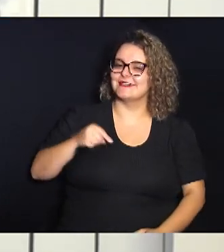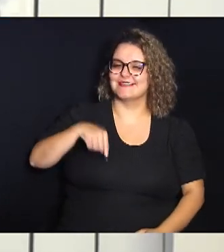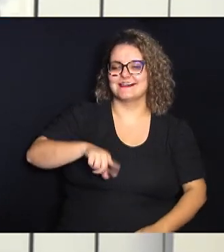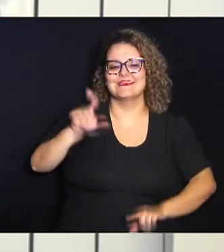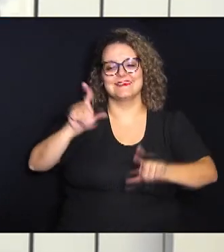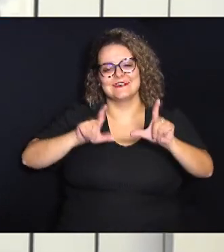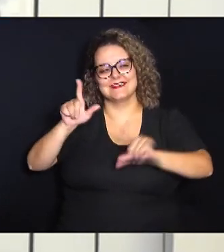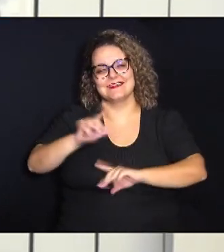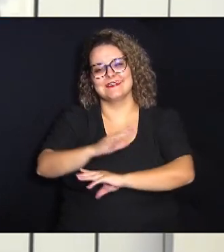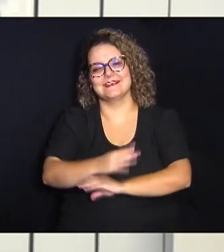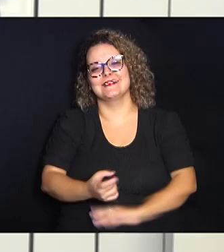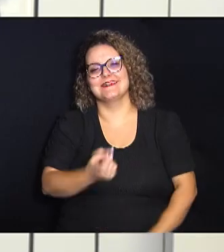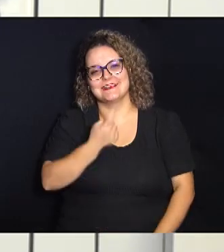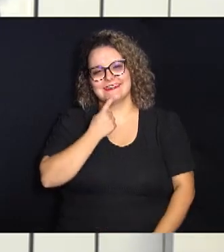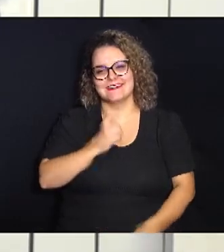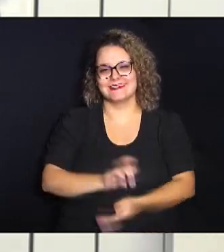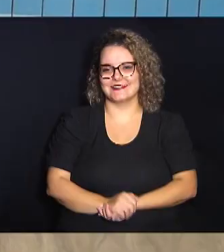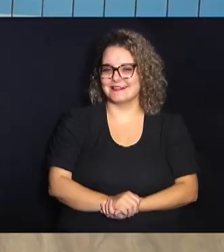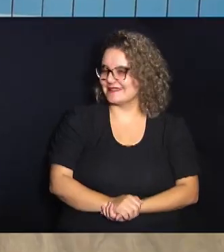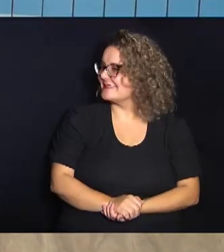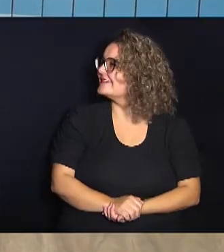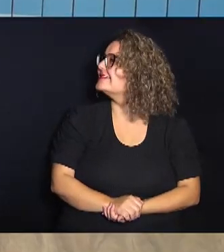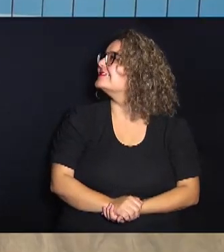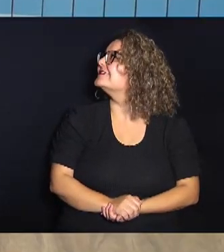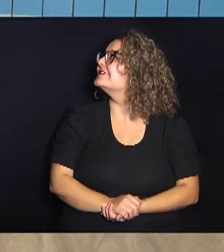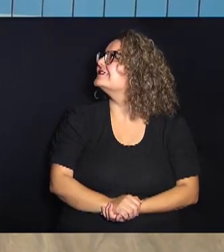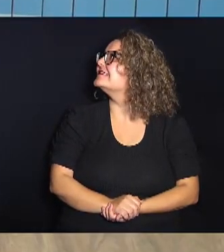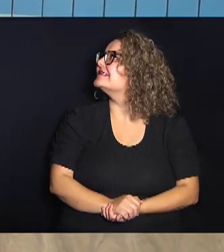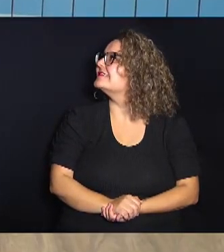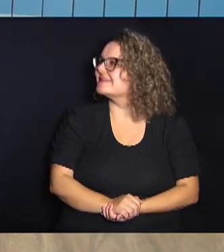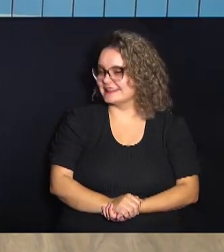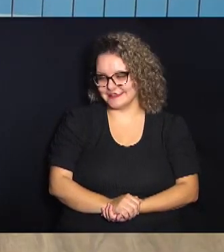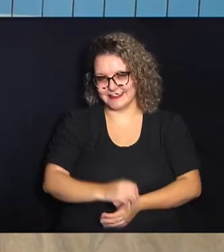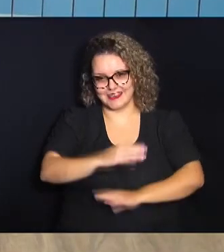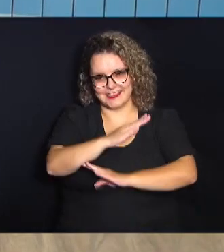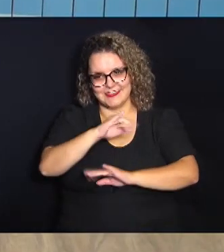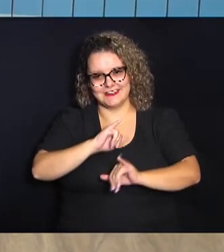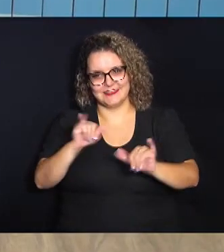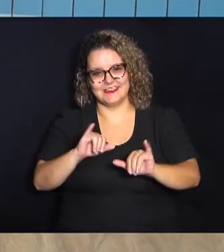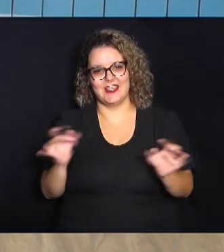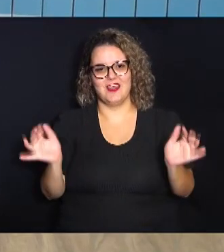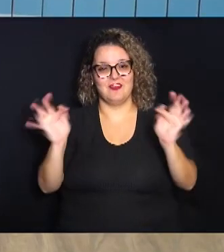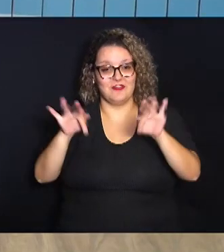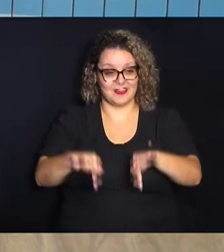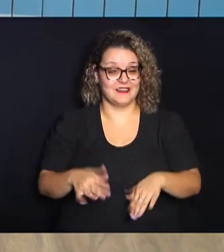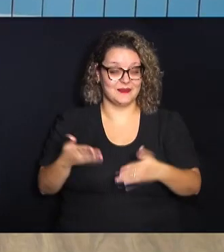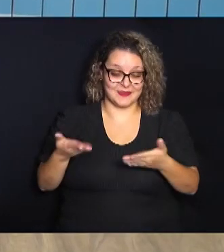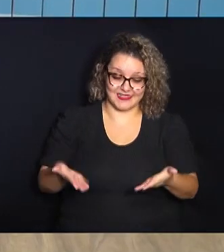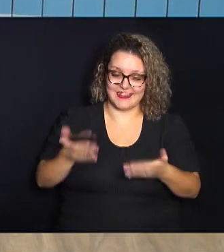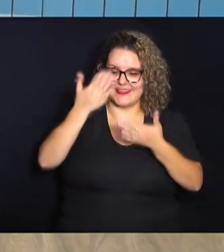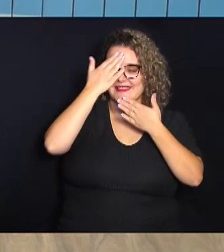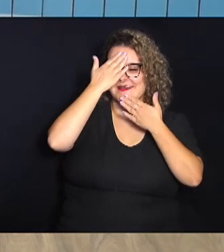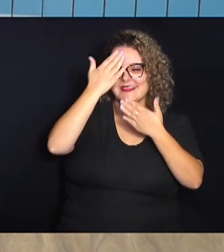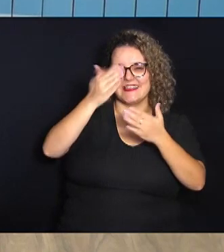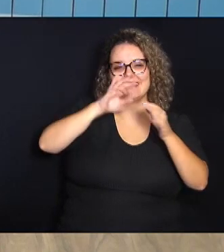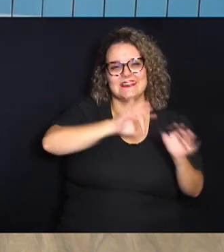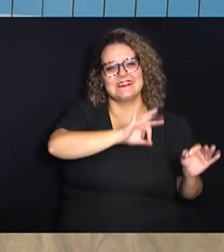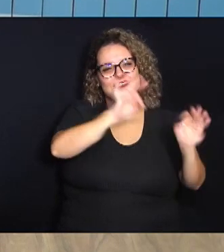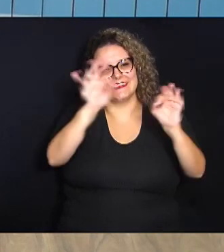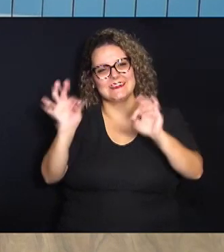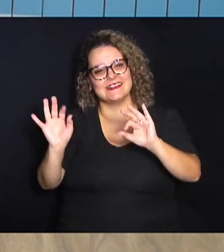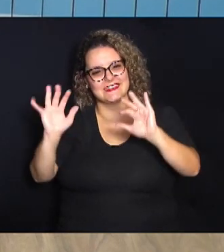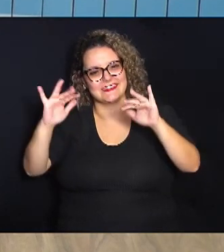aqui pela TV Câmara Campinas o Jornal Câmara Notícia fica por aqui muito obrigado pela sua